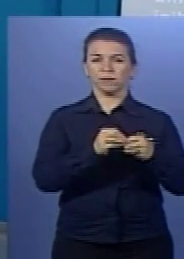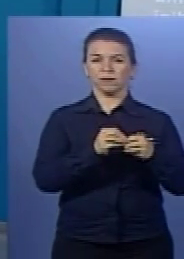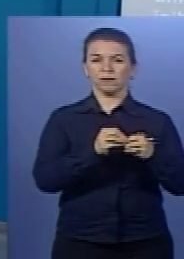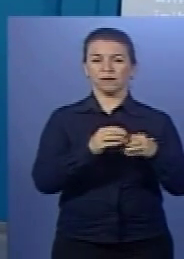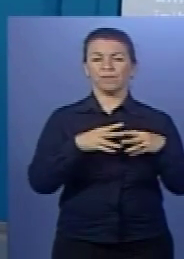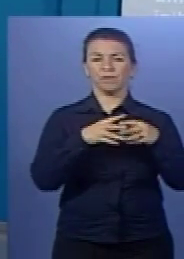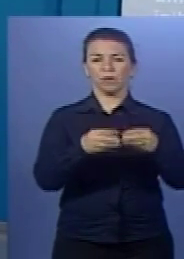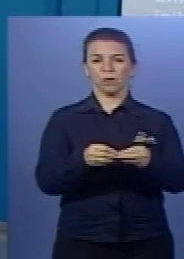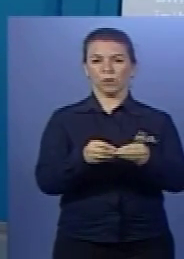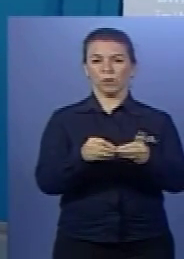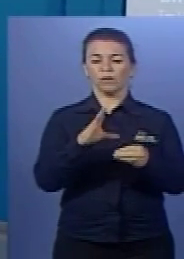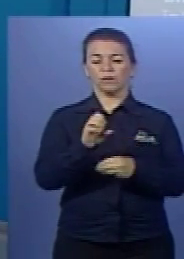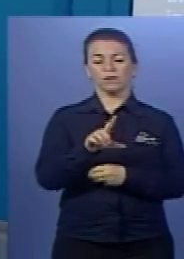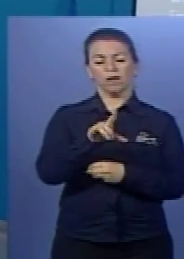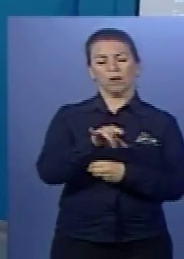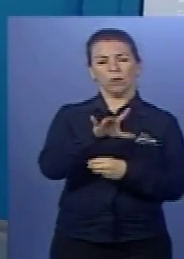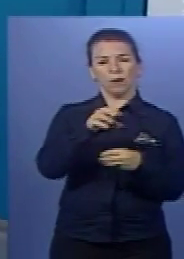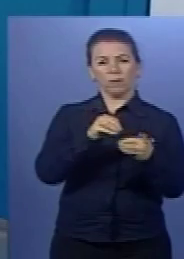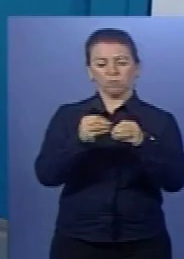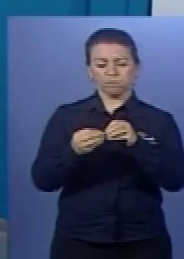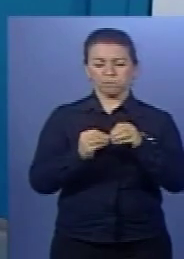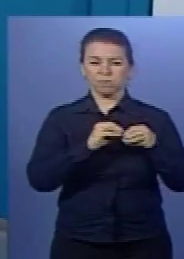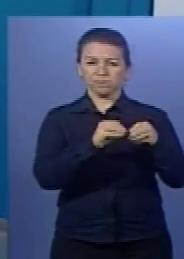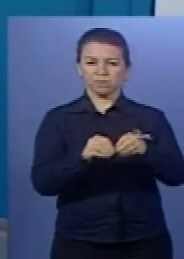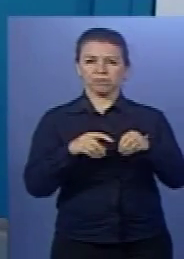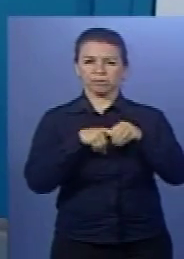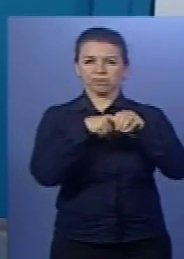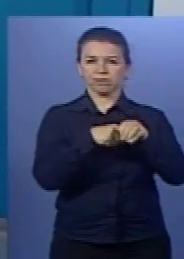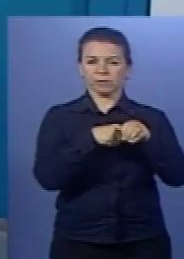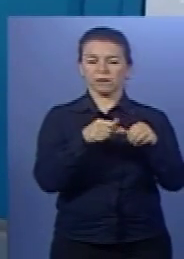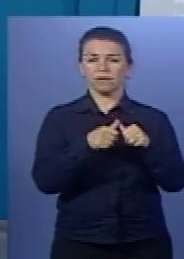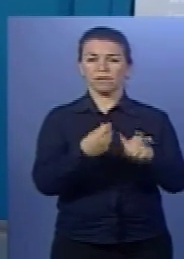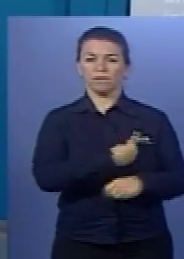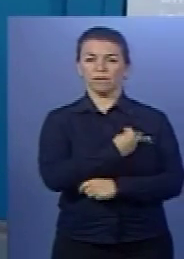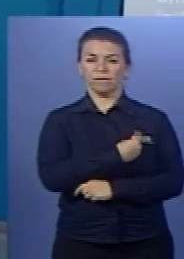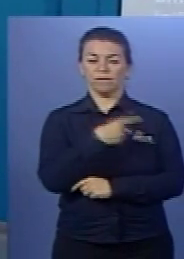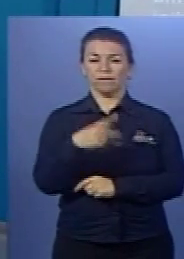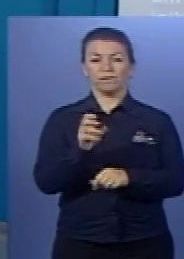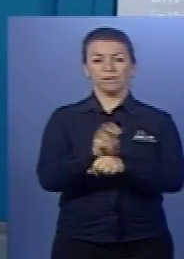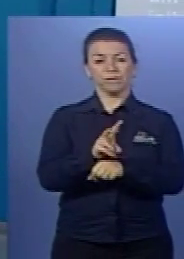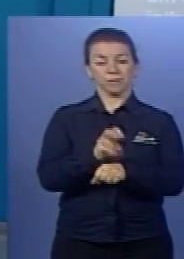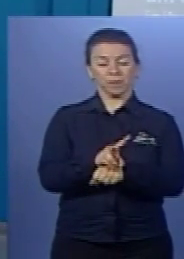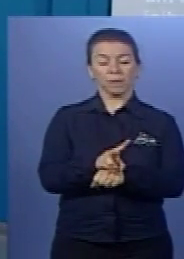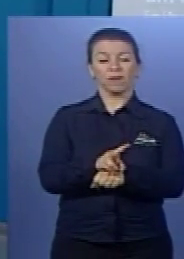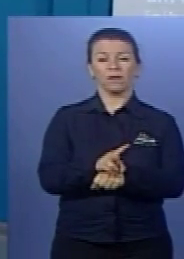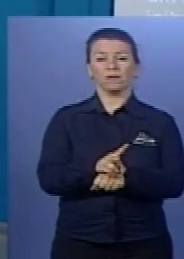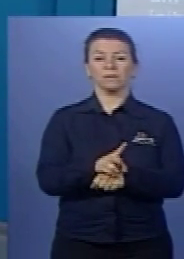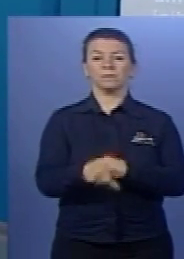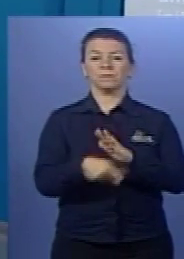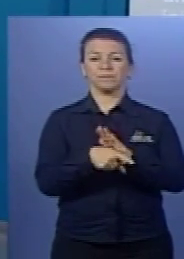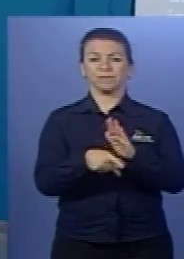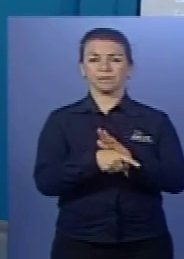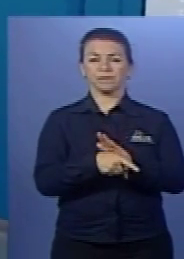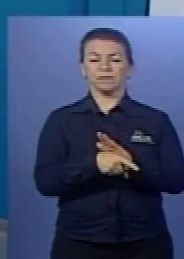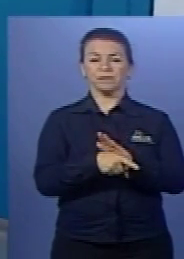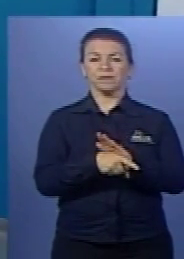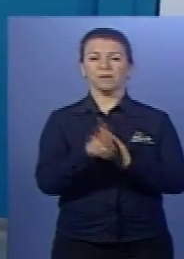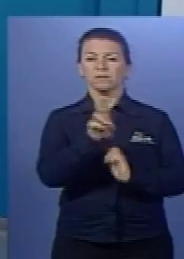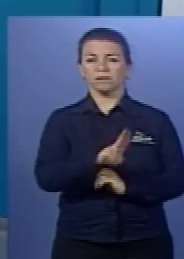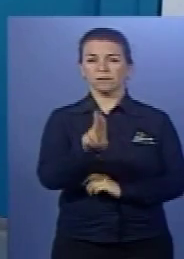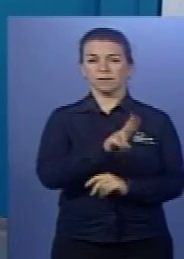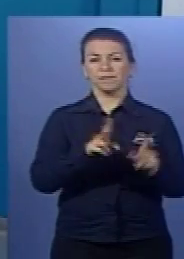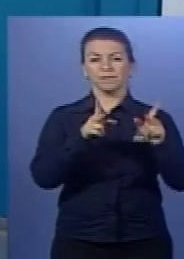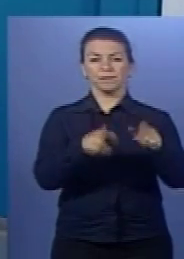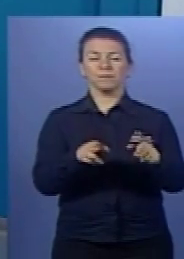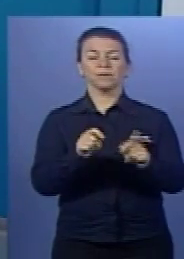célula para originar novos vírus. E o vírus da AIDS, que é um retrovírus, ele utiliza essa enzima chamada transcriptase reversa.